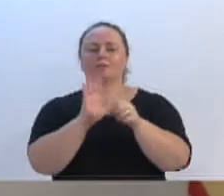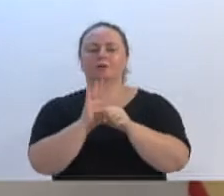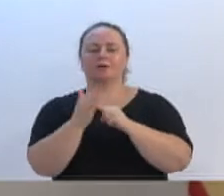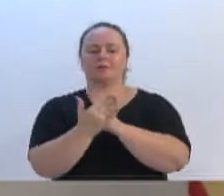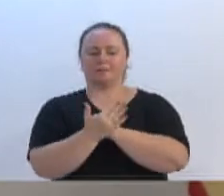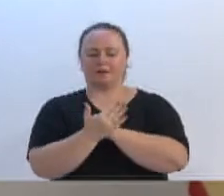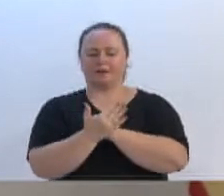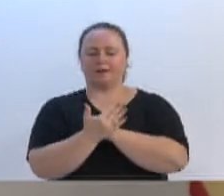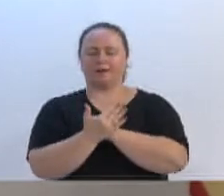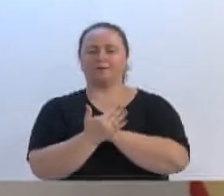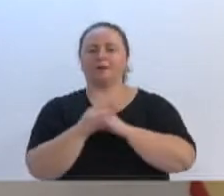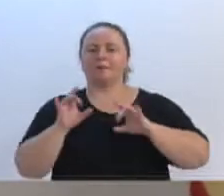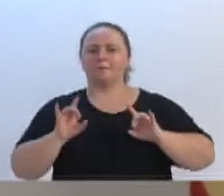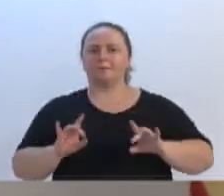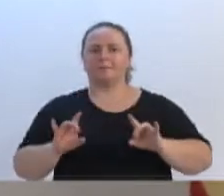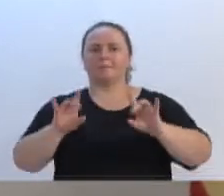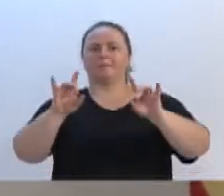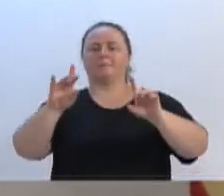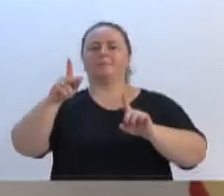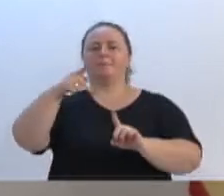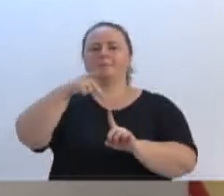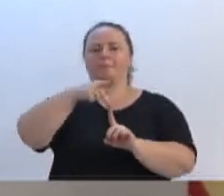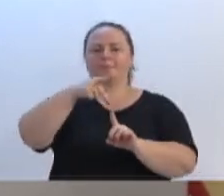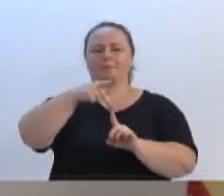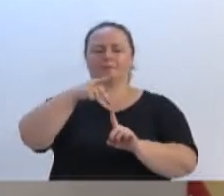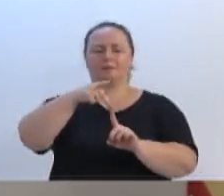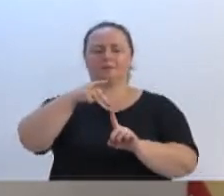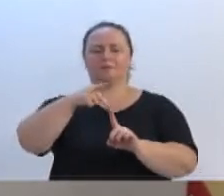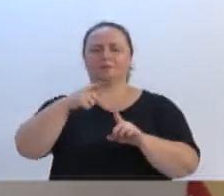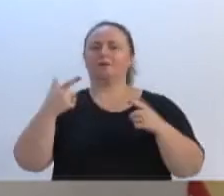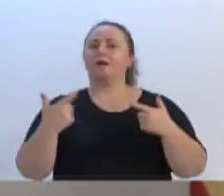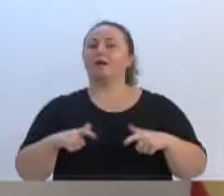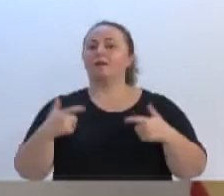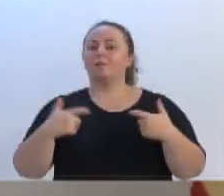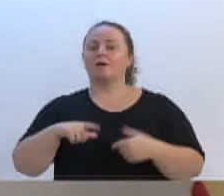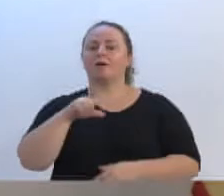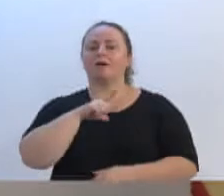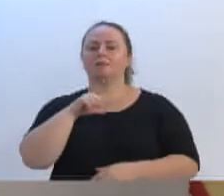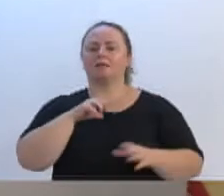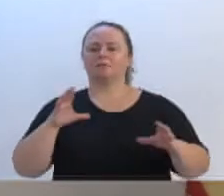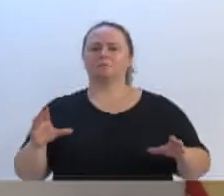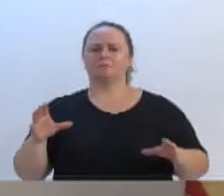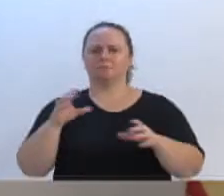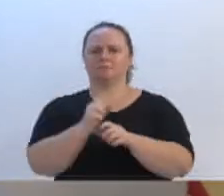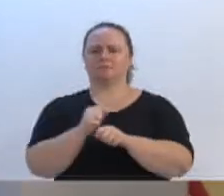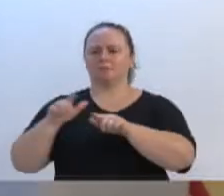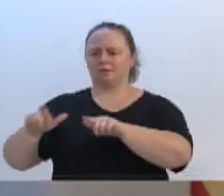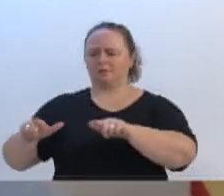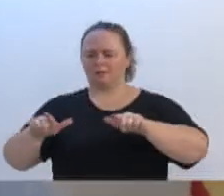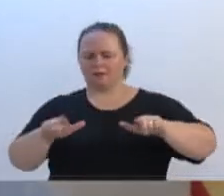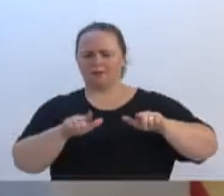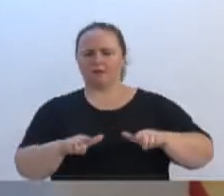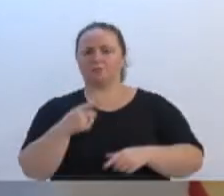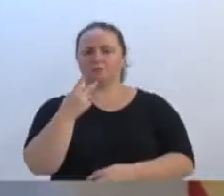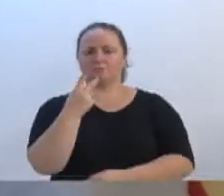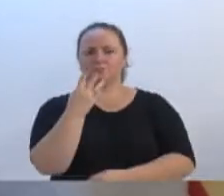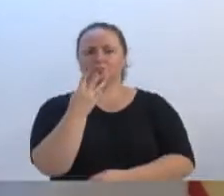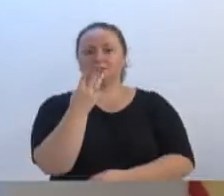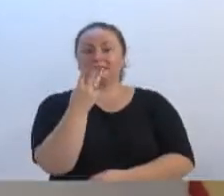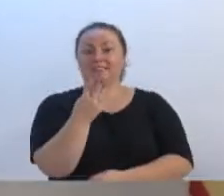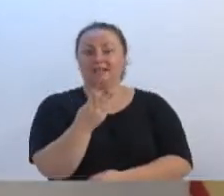Privilégio Parque, no bairro Ponta Aguda, onde vai ter 243 lotes, uma média de 500